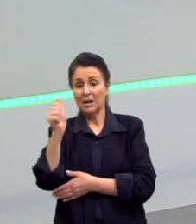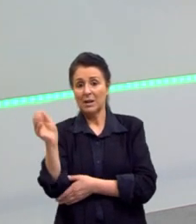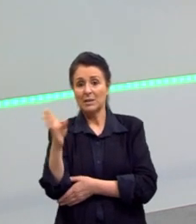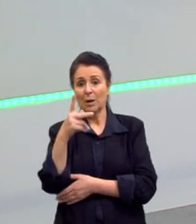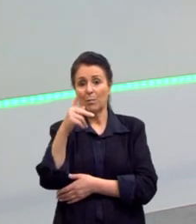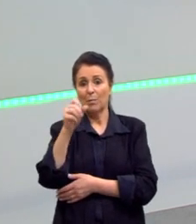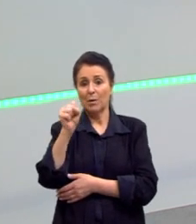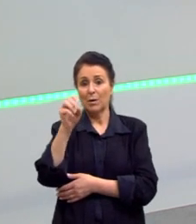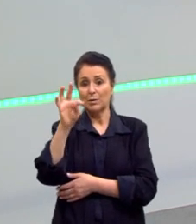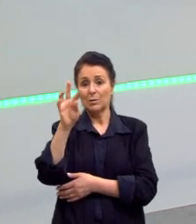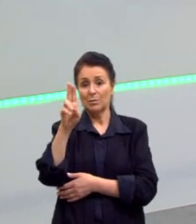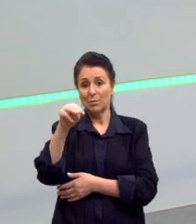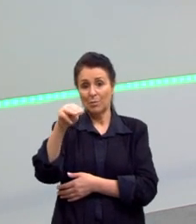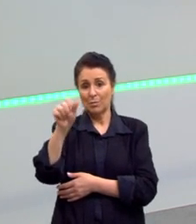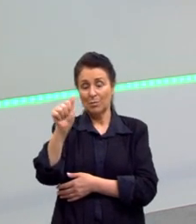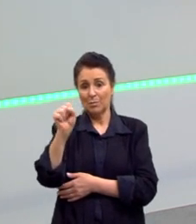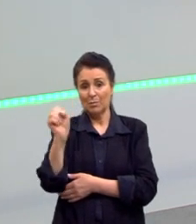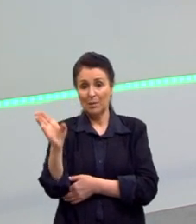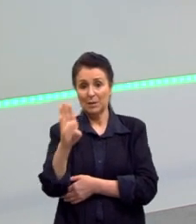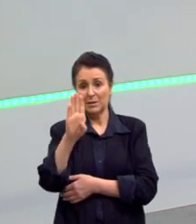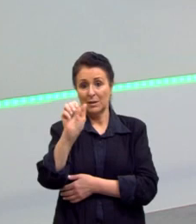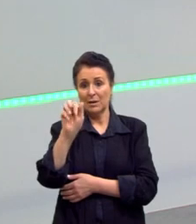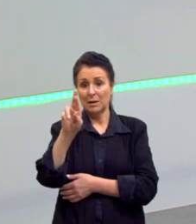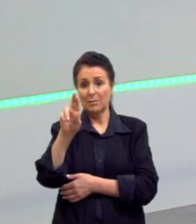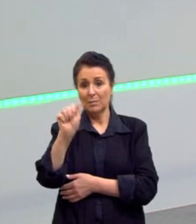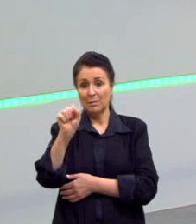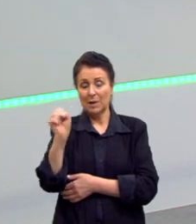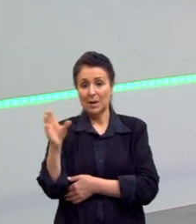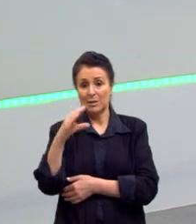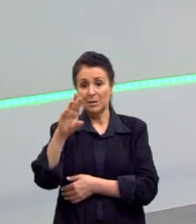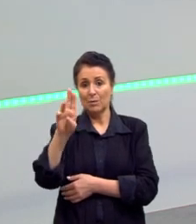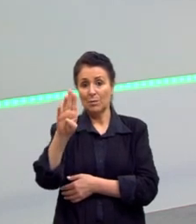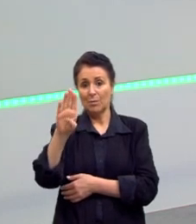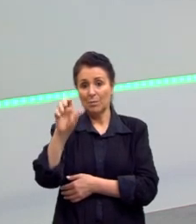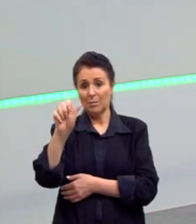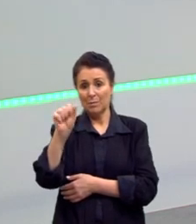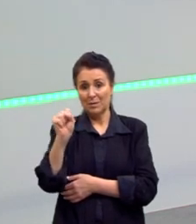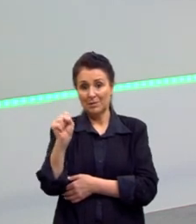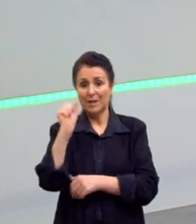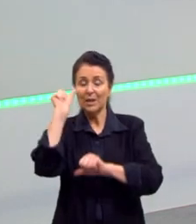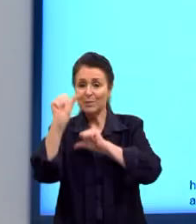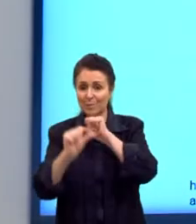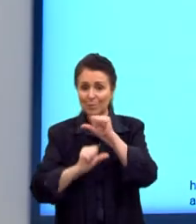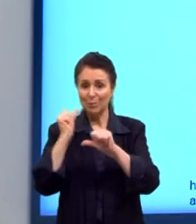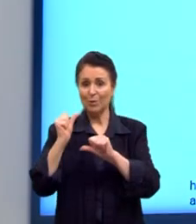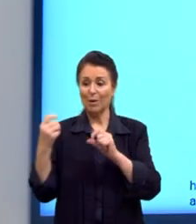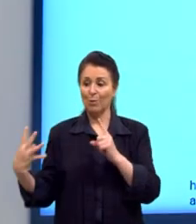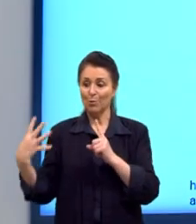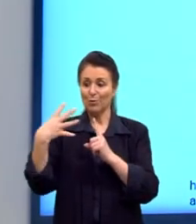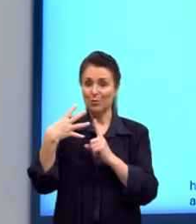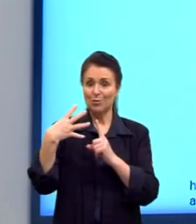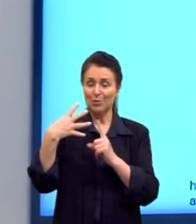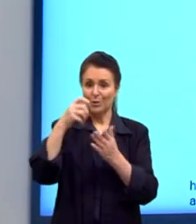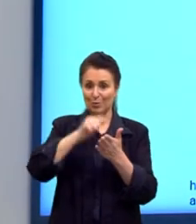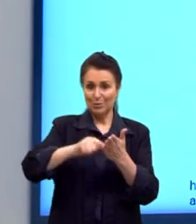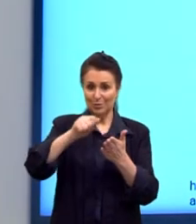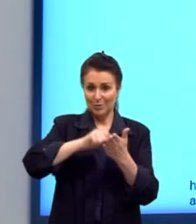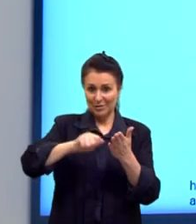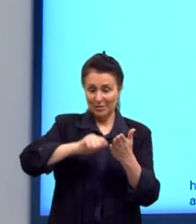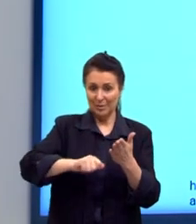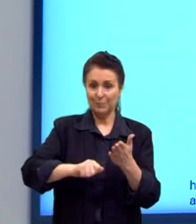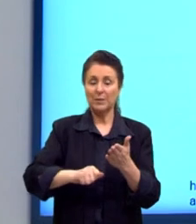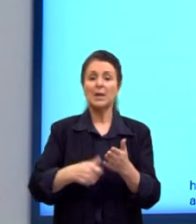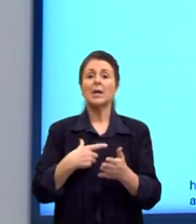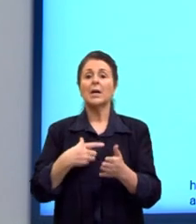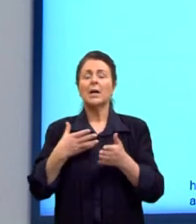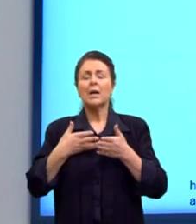radical do romantismo para o realismo. Então, Joaquim Maria Machado de Assis, ele nasceu no Morro do